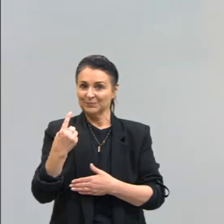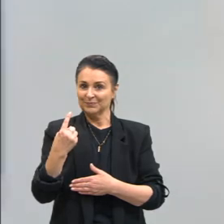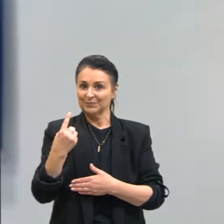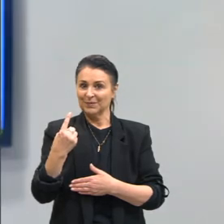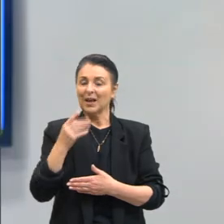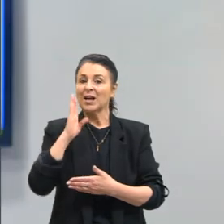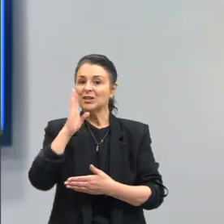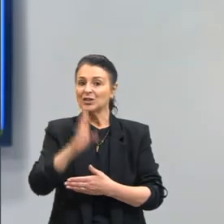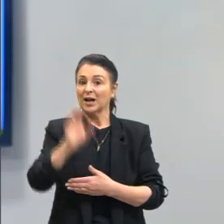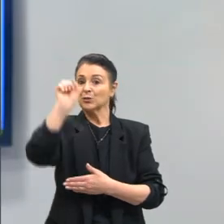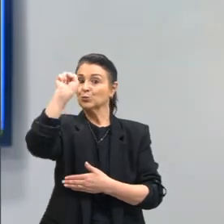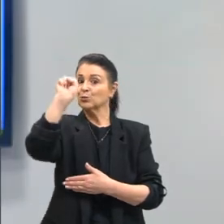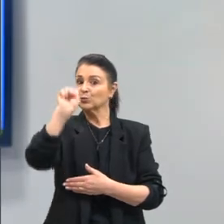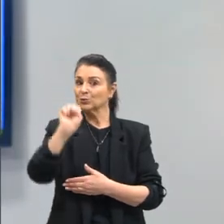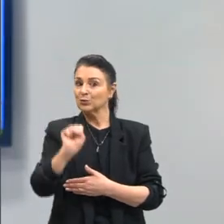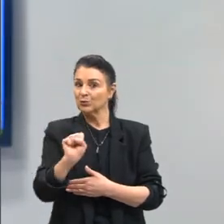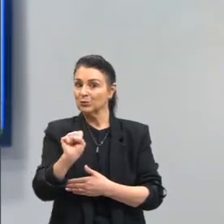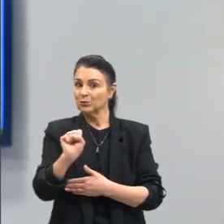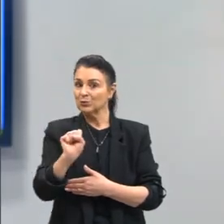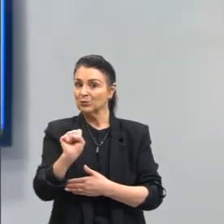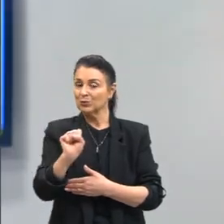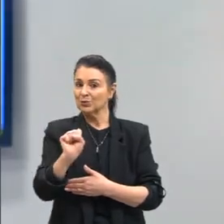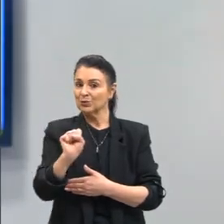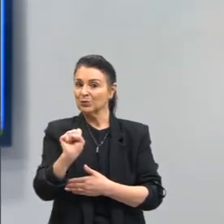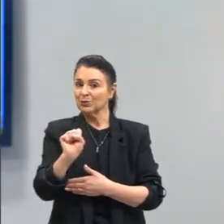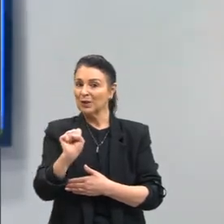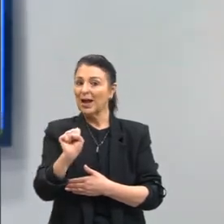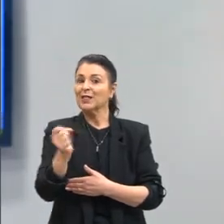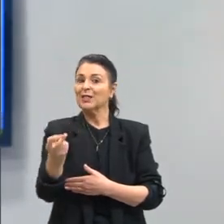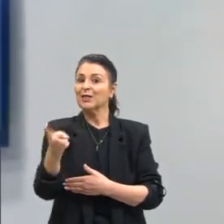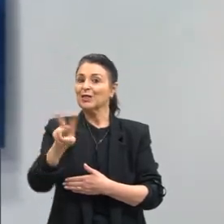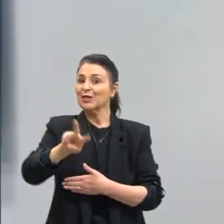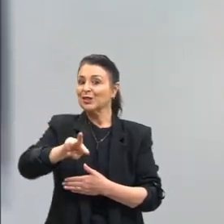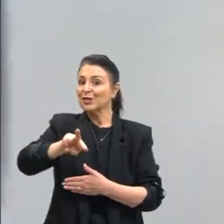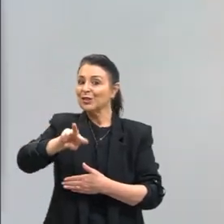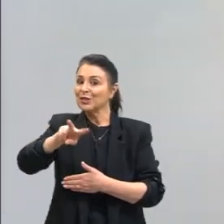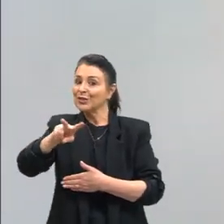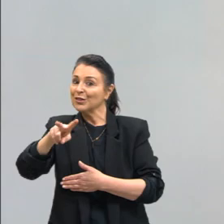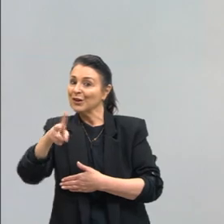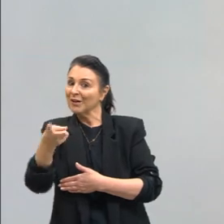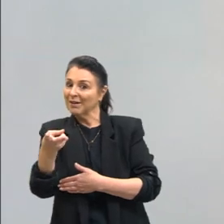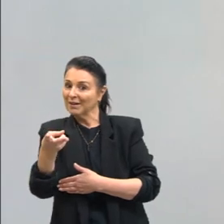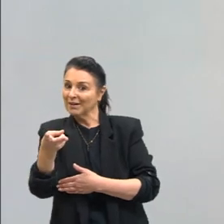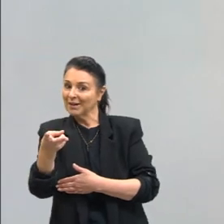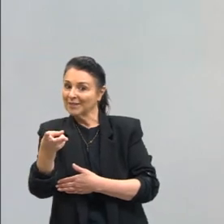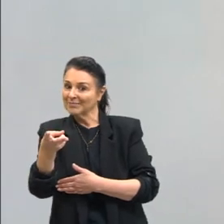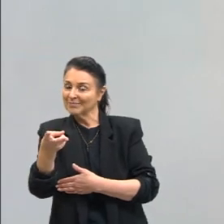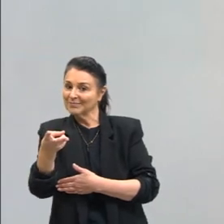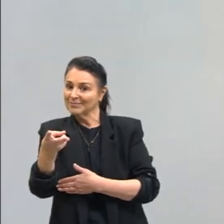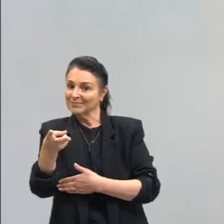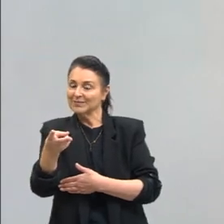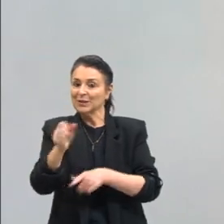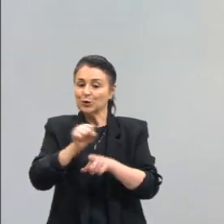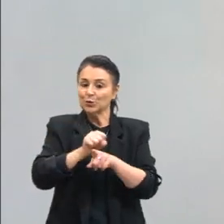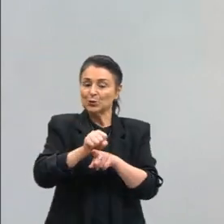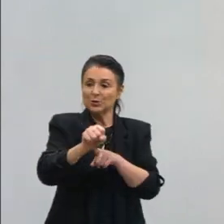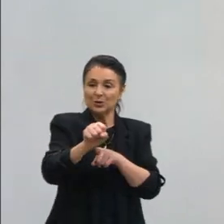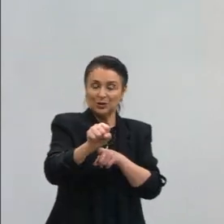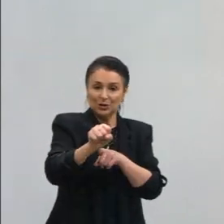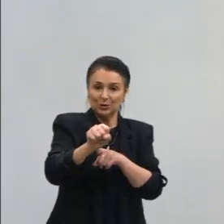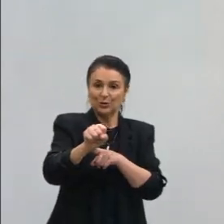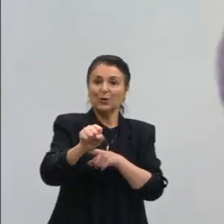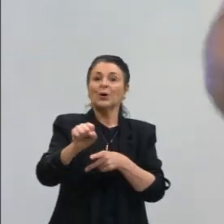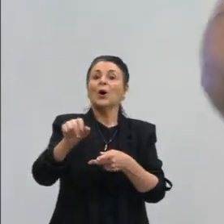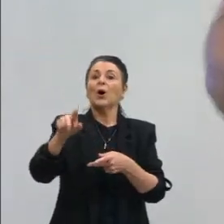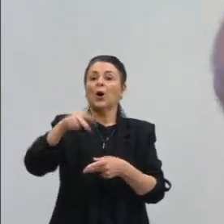Já no hemisfério sul, ó, nós vamos ter o sentido horário, tá, gurizada? Então, no sul é horário e no norte